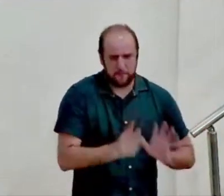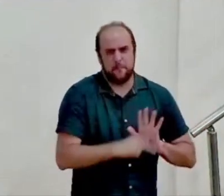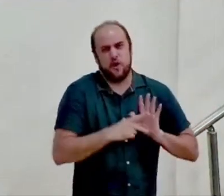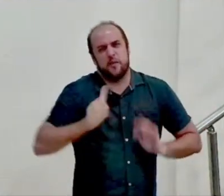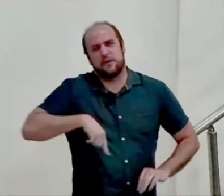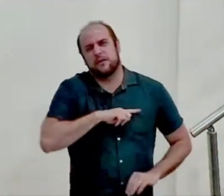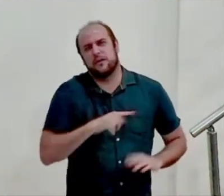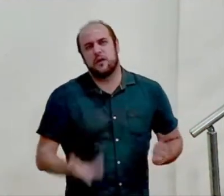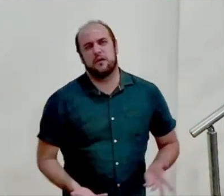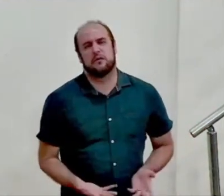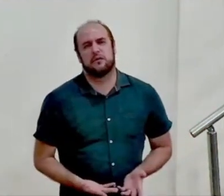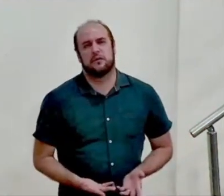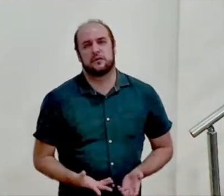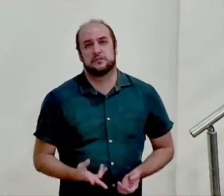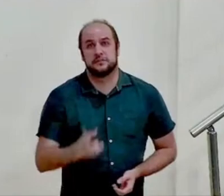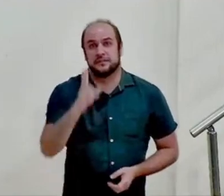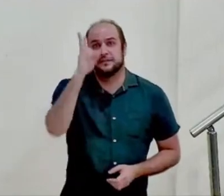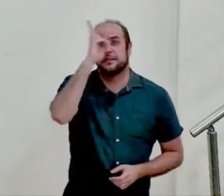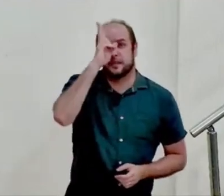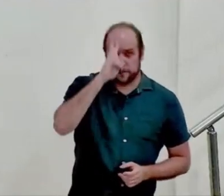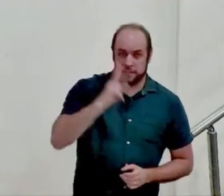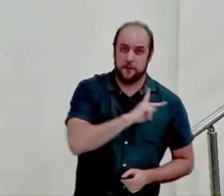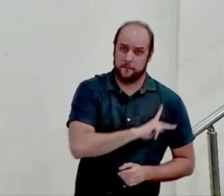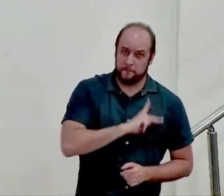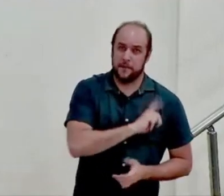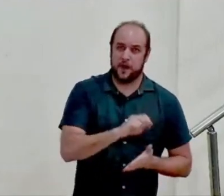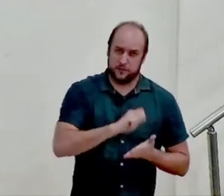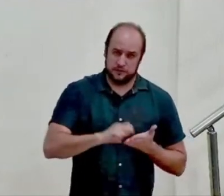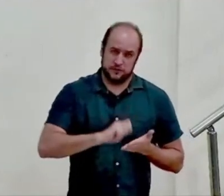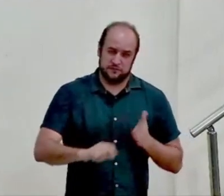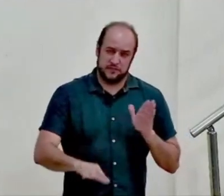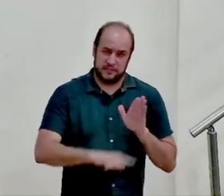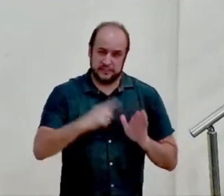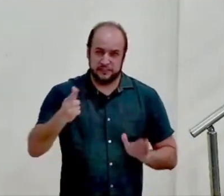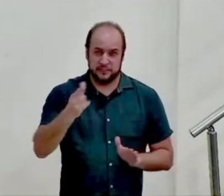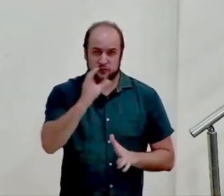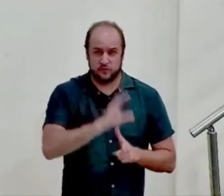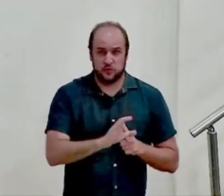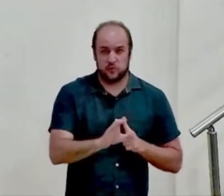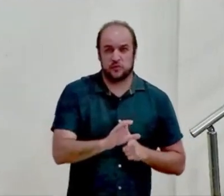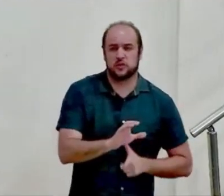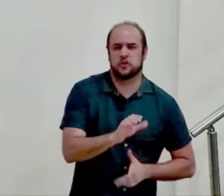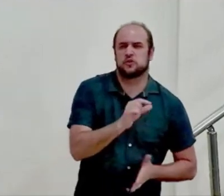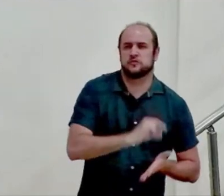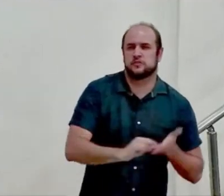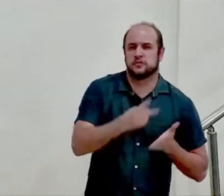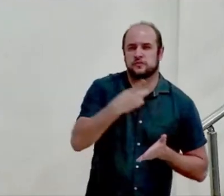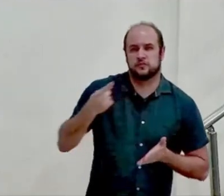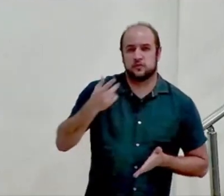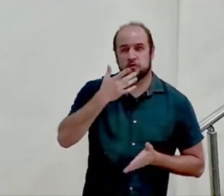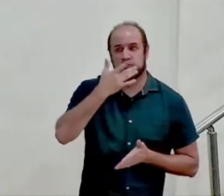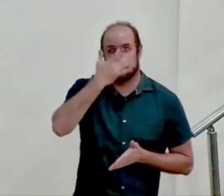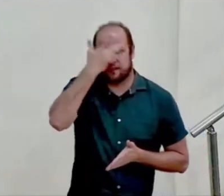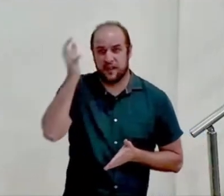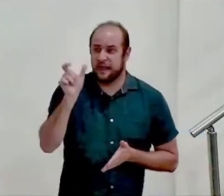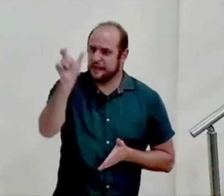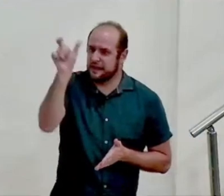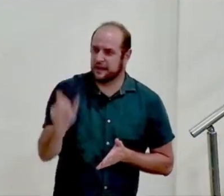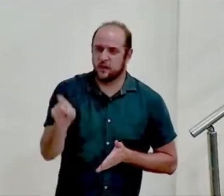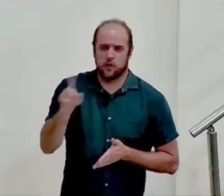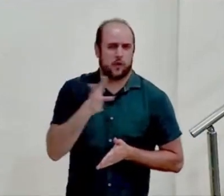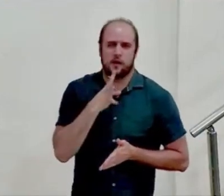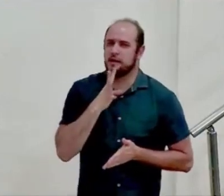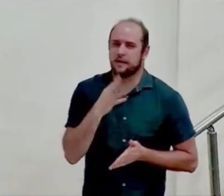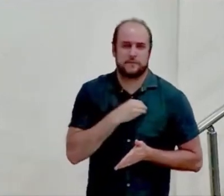isso me lembra do que o apóstolo Paulo escreveu em 2 Coríntios capítulo 5 verso 21 aquele que não conheceu o pecado ele